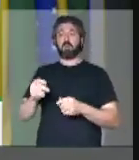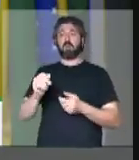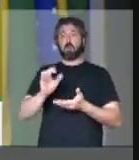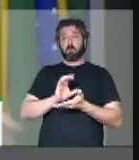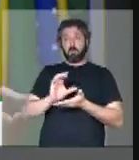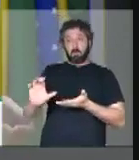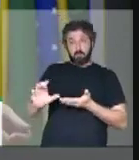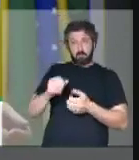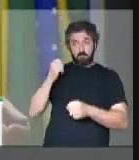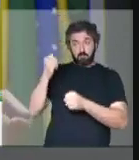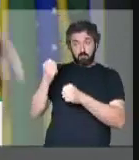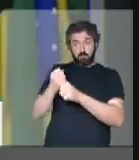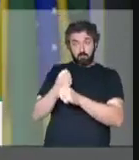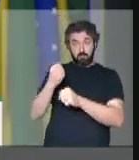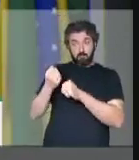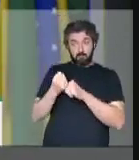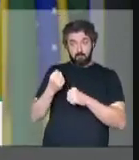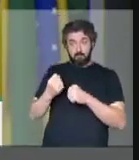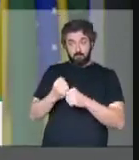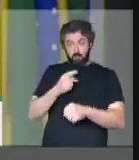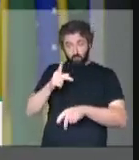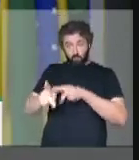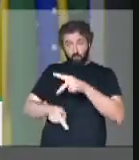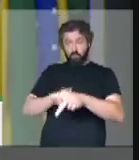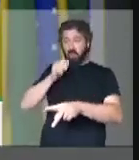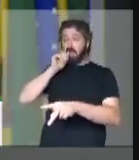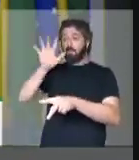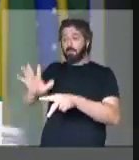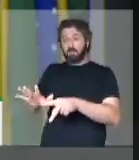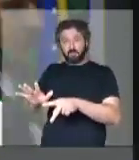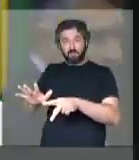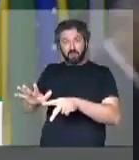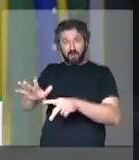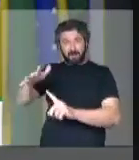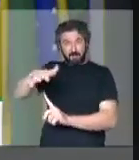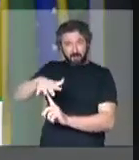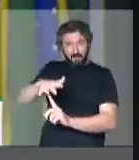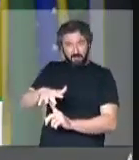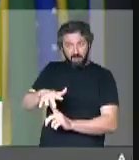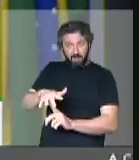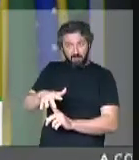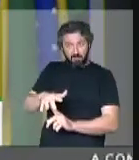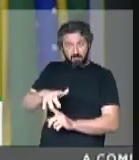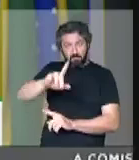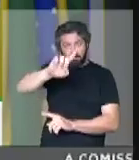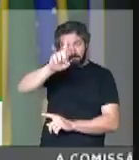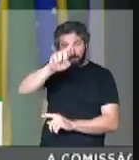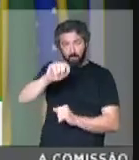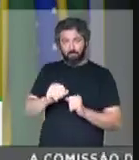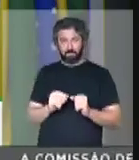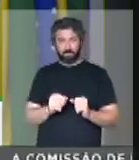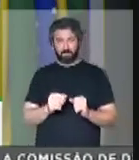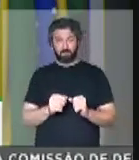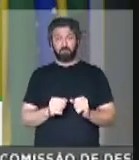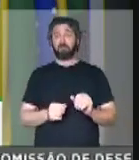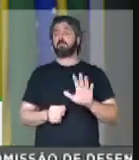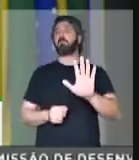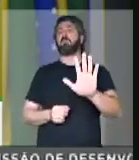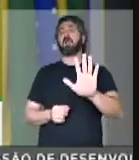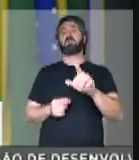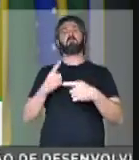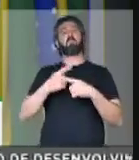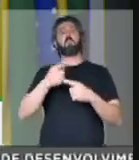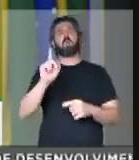a benfeitoria do povo abençoado londrinense? Ô, Tony de Paula, não. Mas